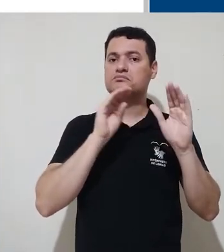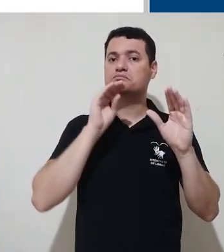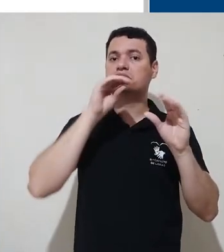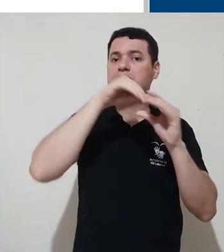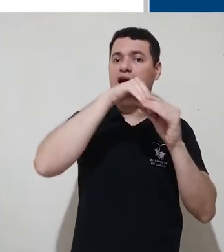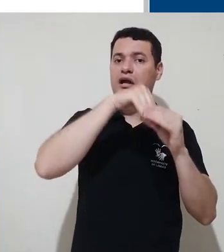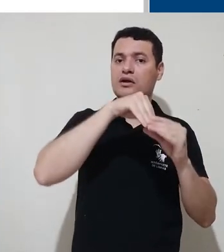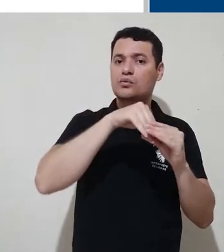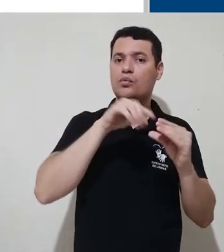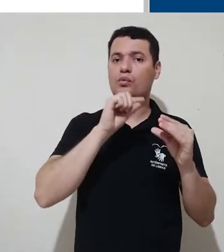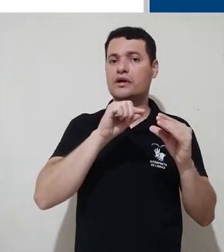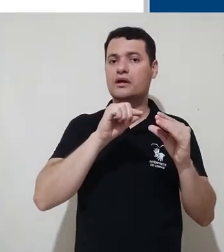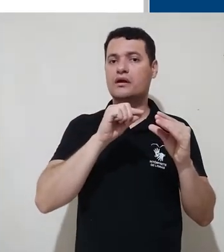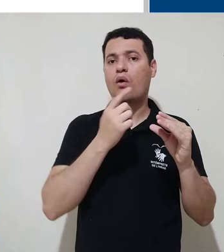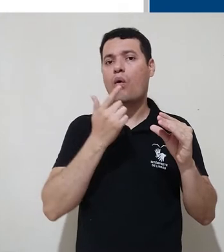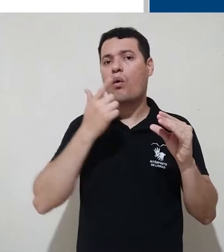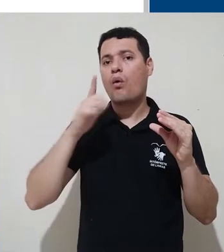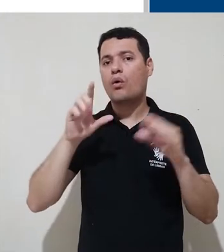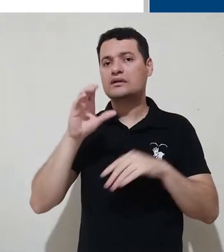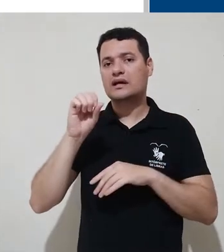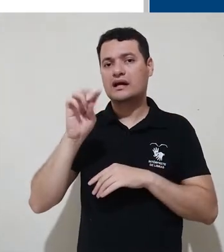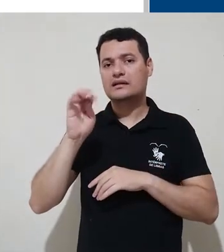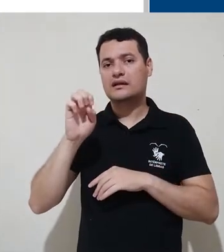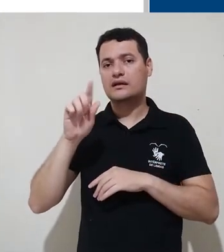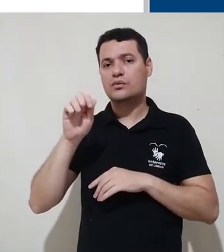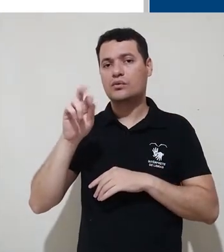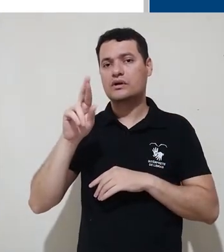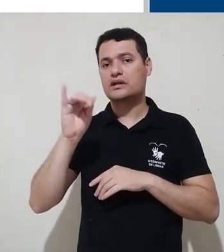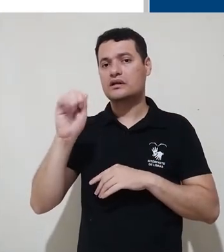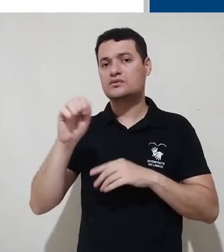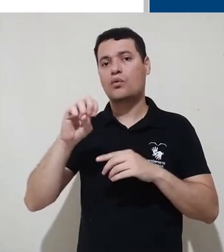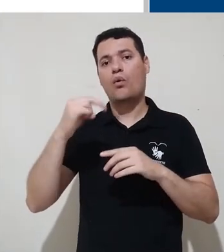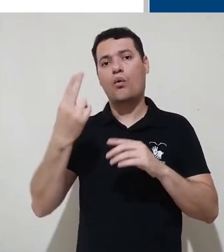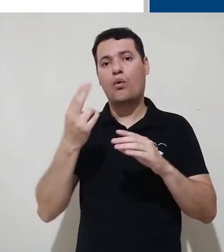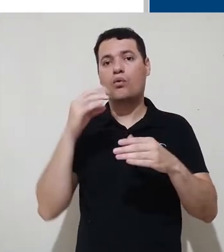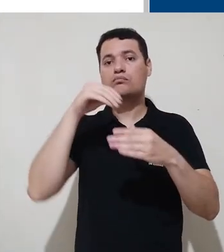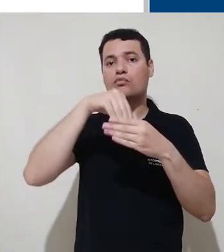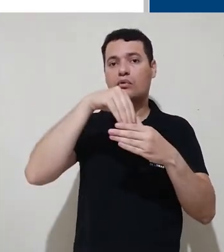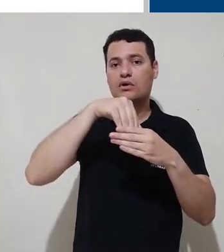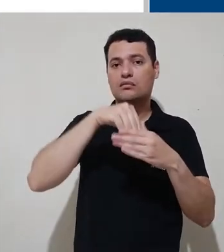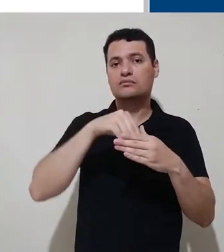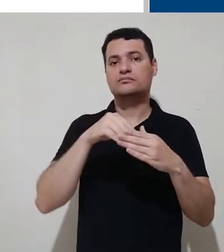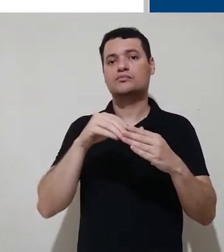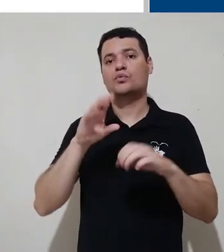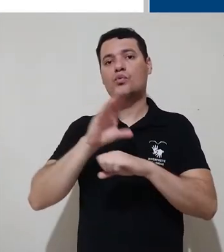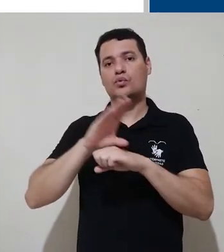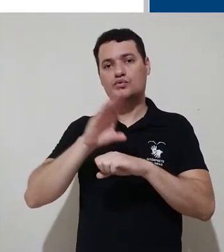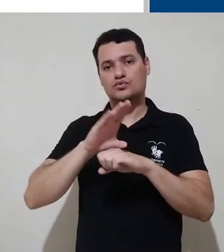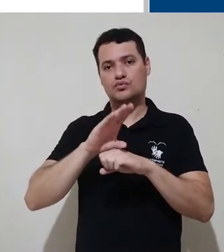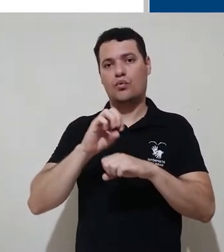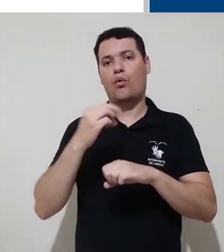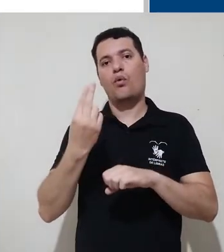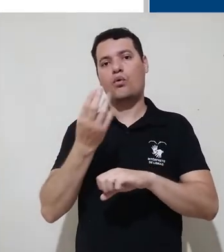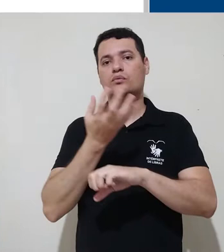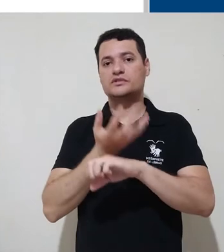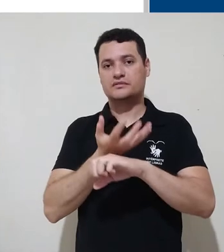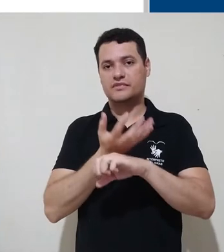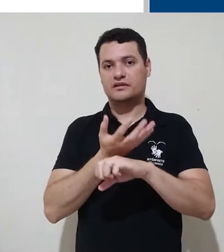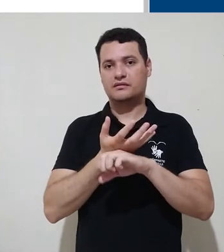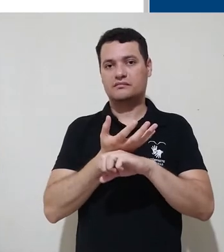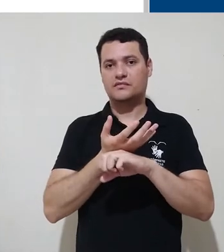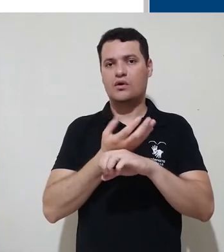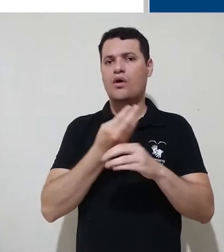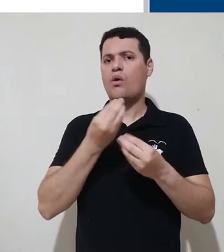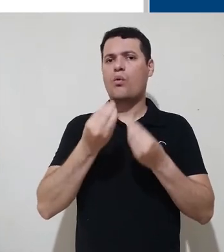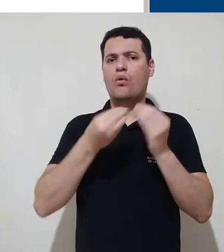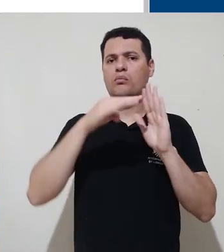outras categorias ou os cursos do Moodle, que nós comumente chamamos de disciplina. Como